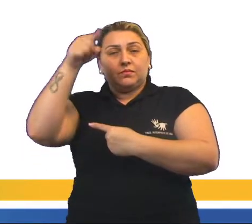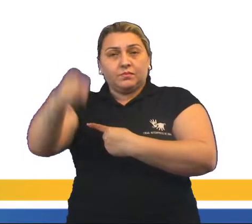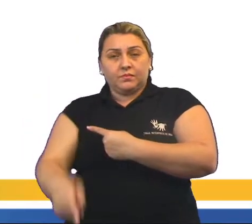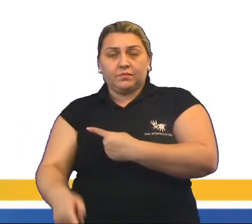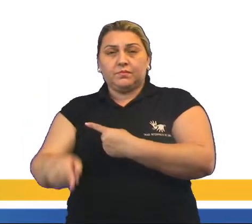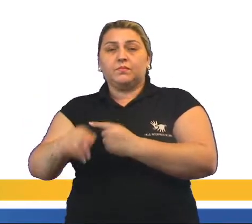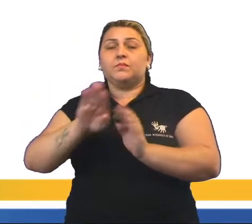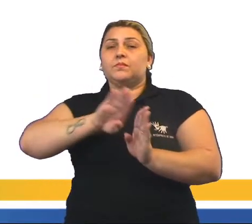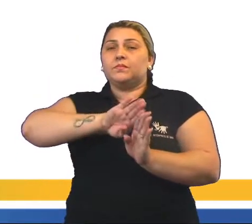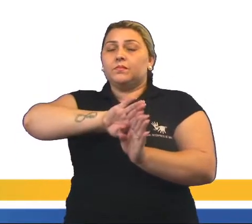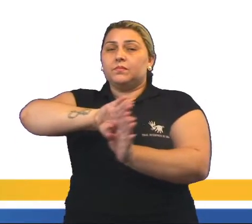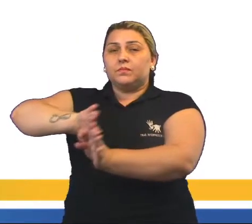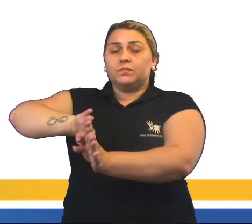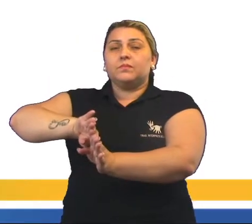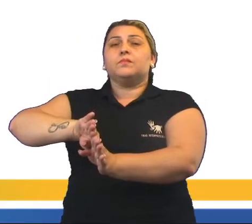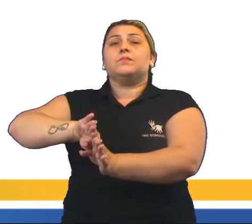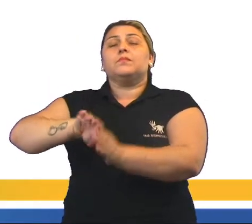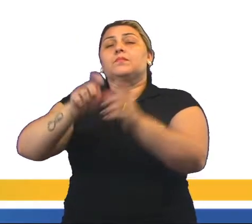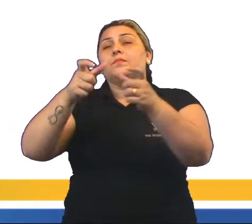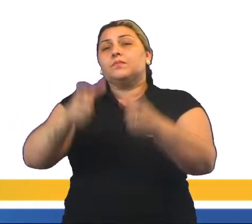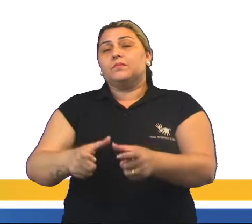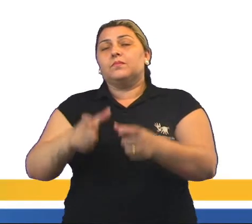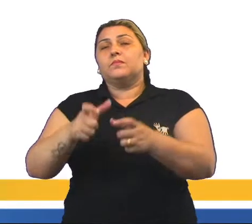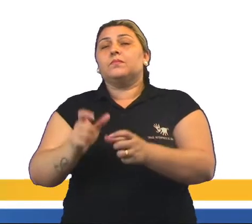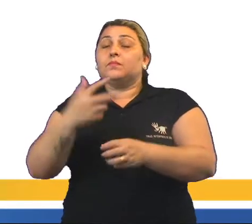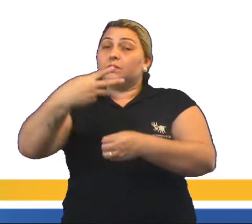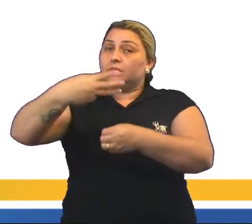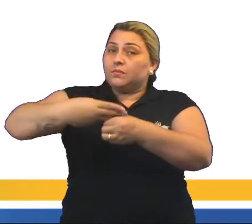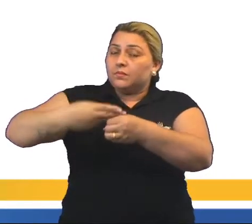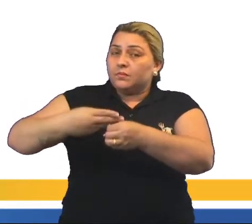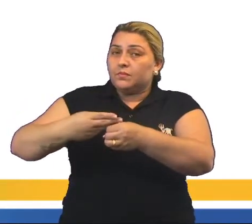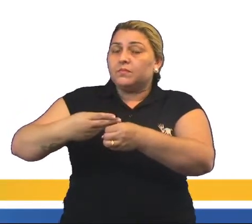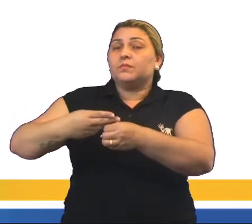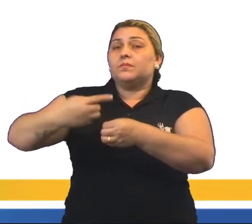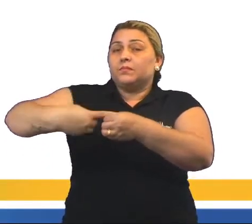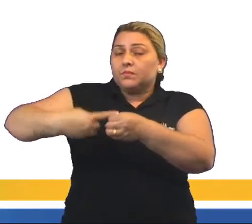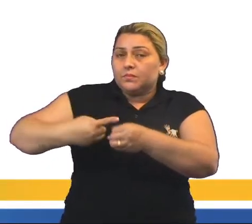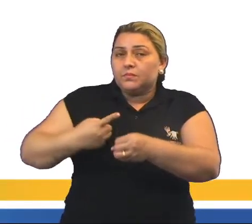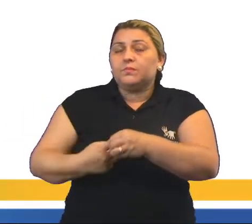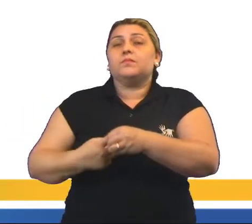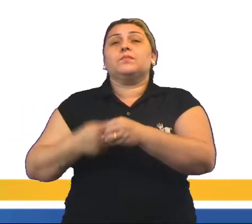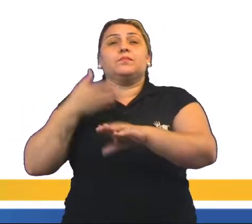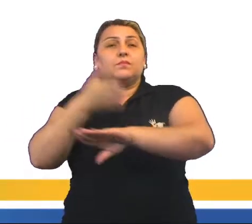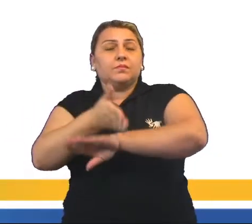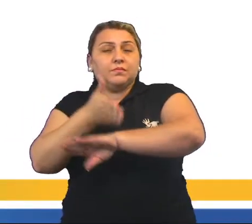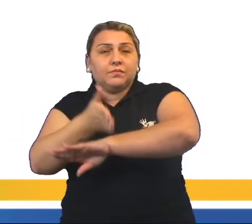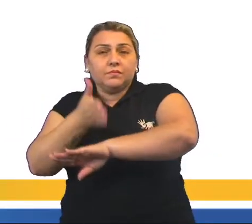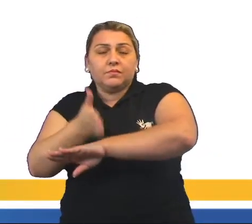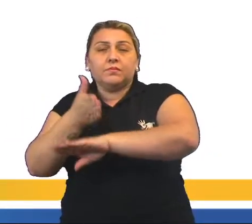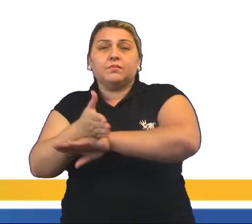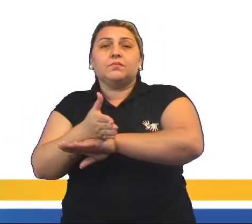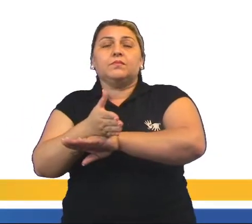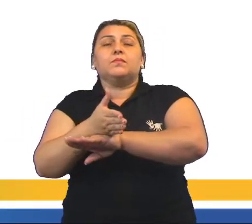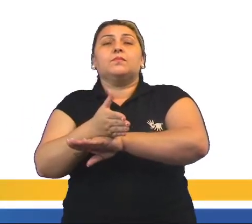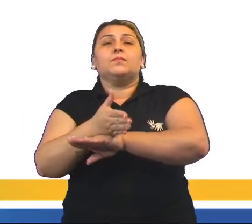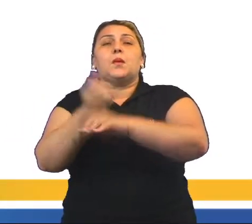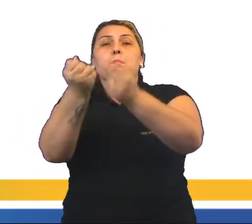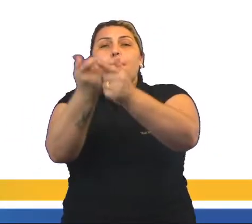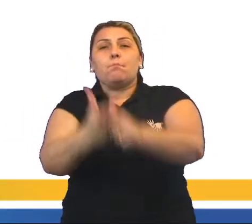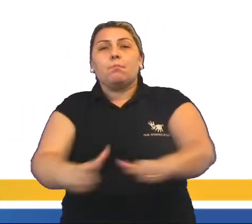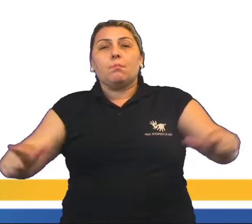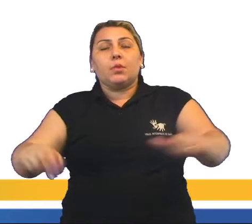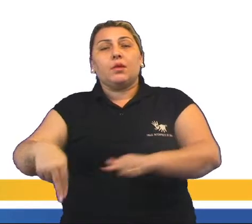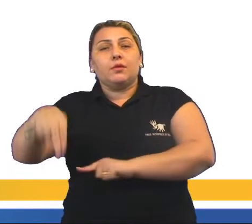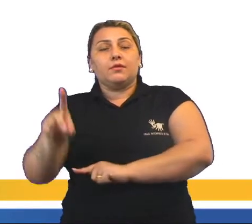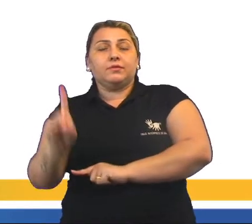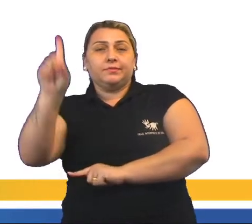empurrados para as áreas do interior, então com isso eles foram adentrando no sertão nordestino. A